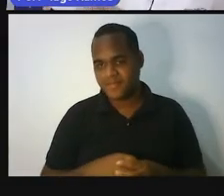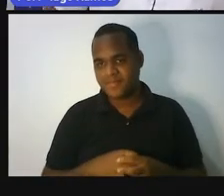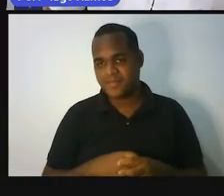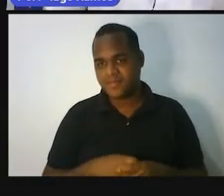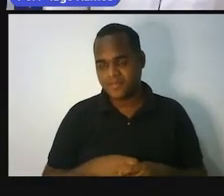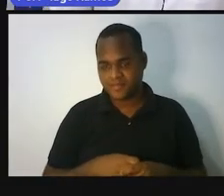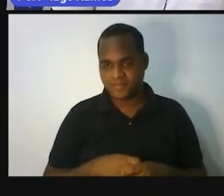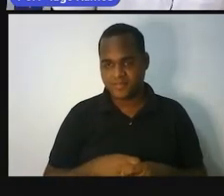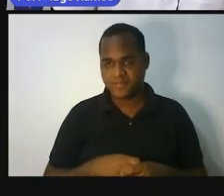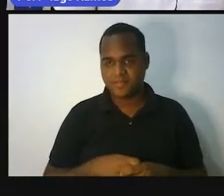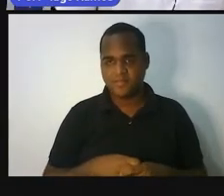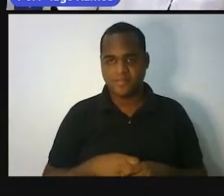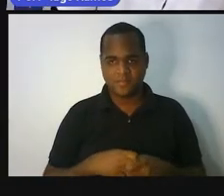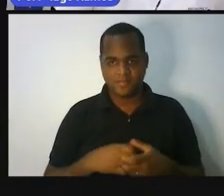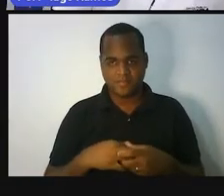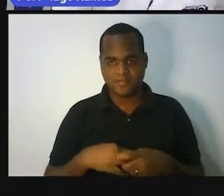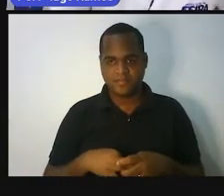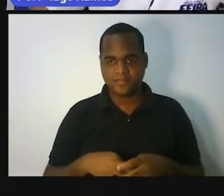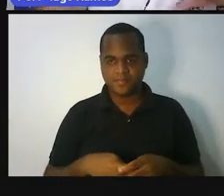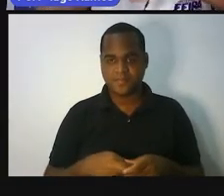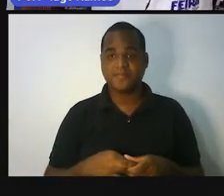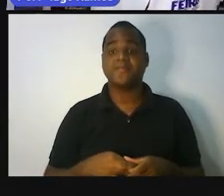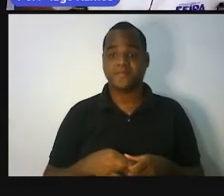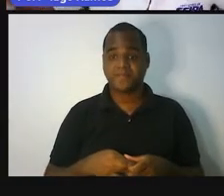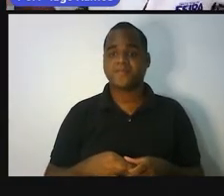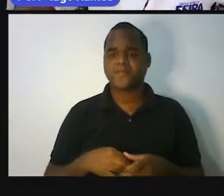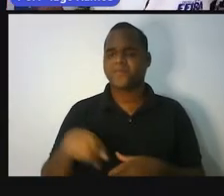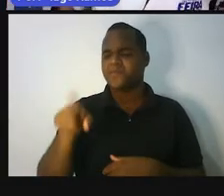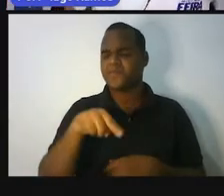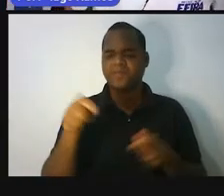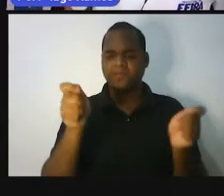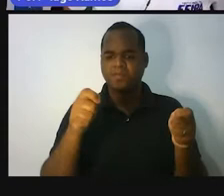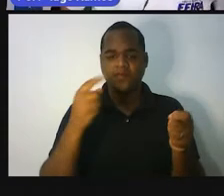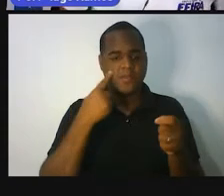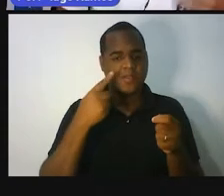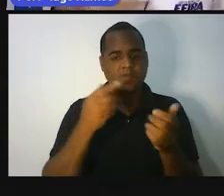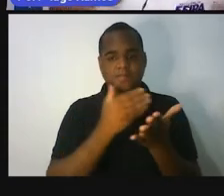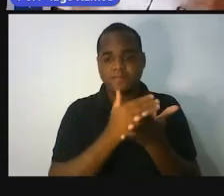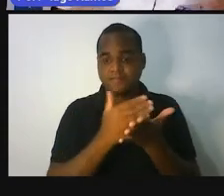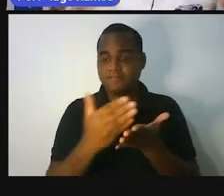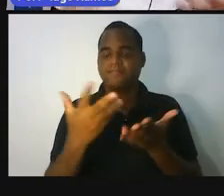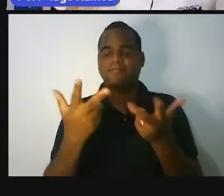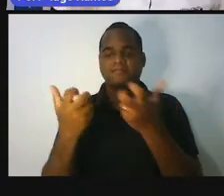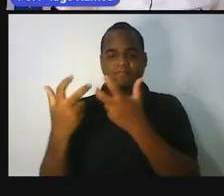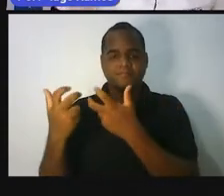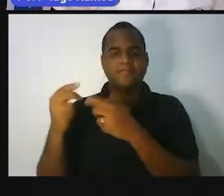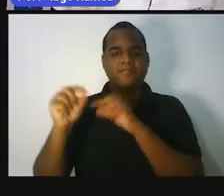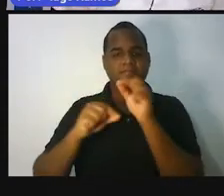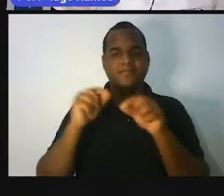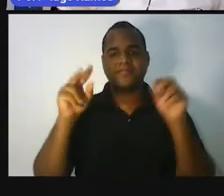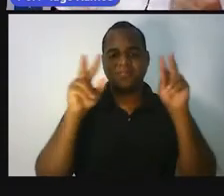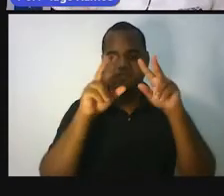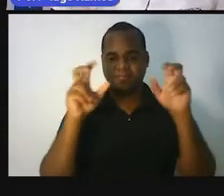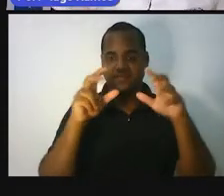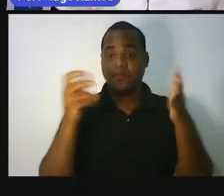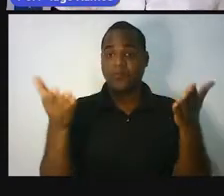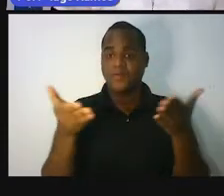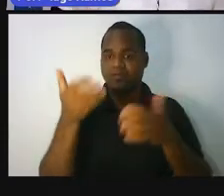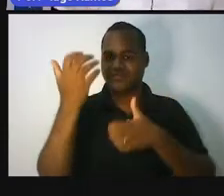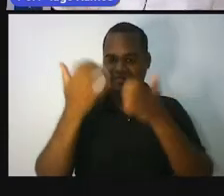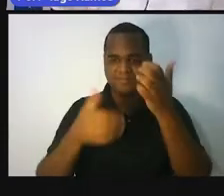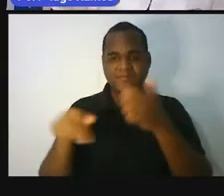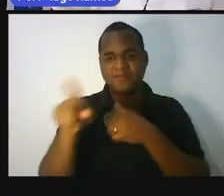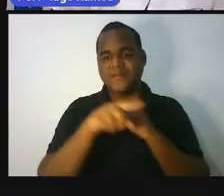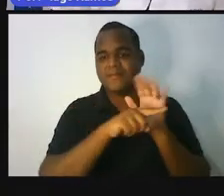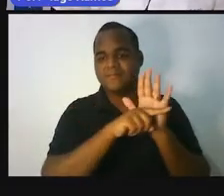Bom, e aí a gente já começa a perceber que o tema da nossa aula, que o que a gente vai